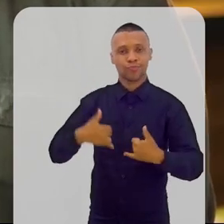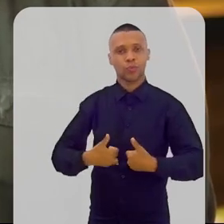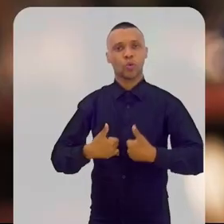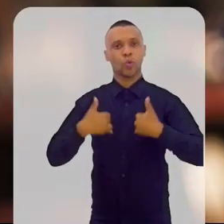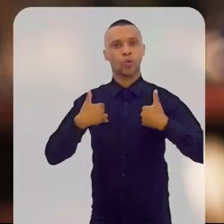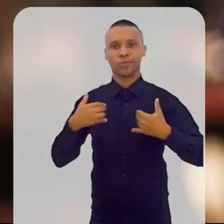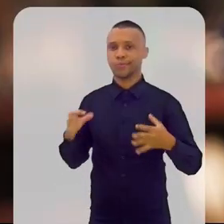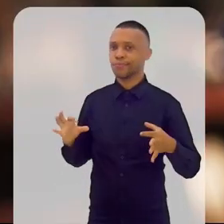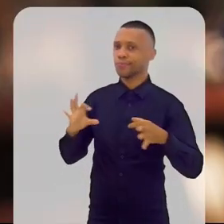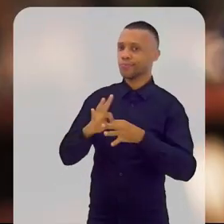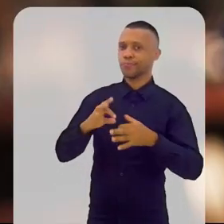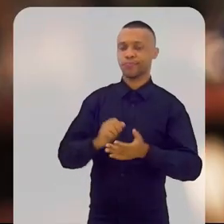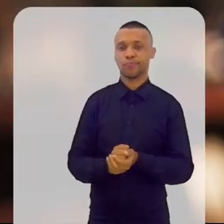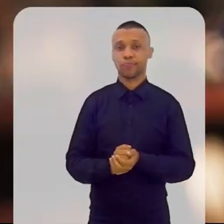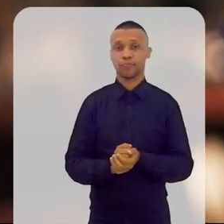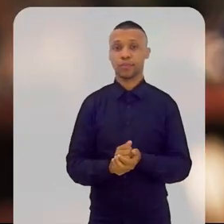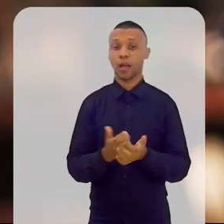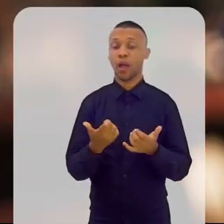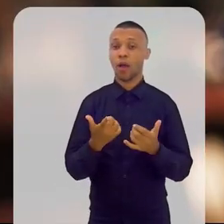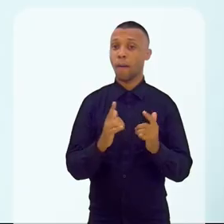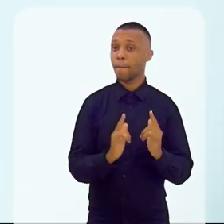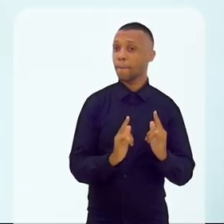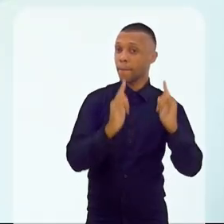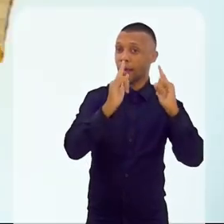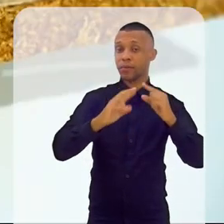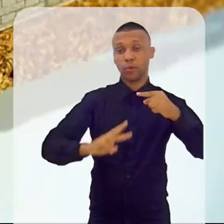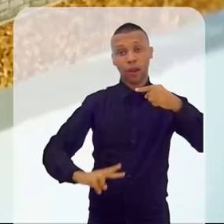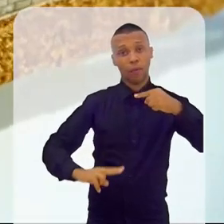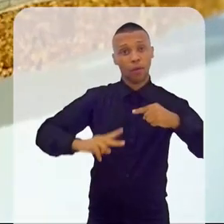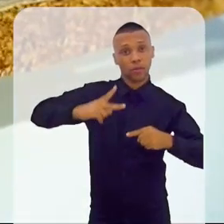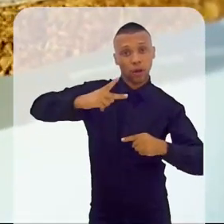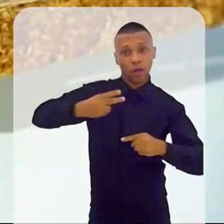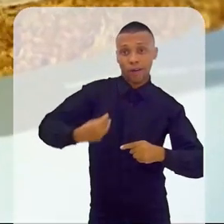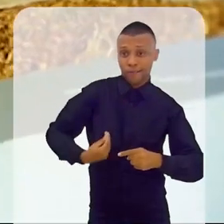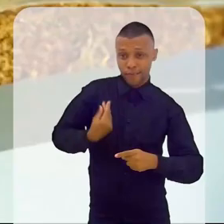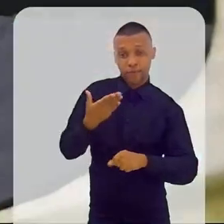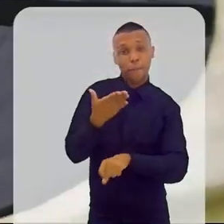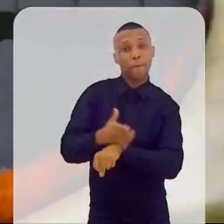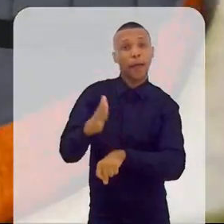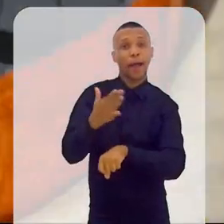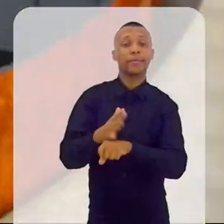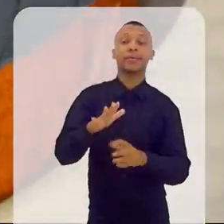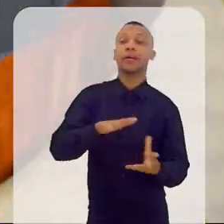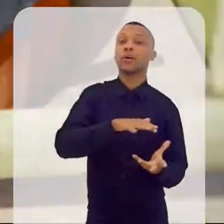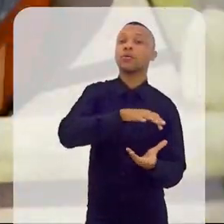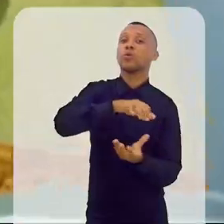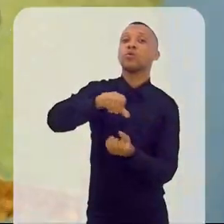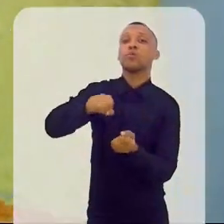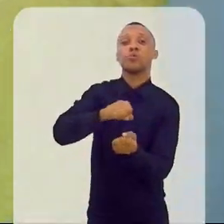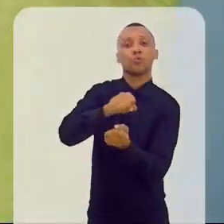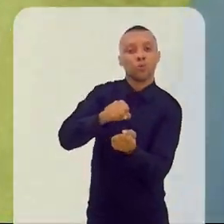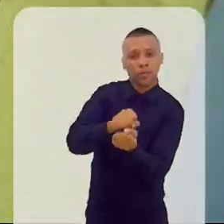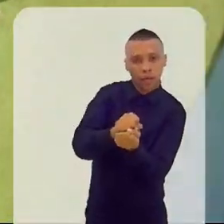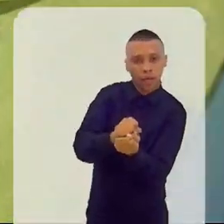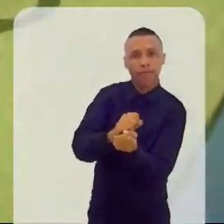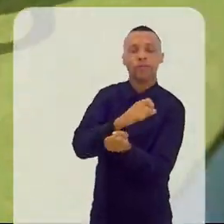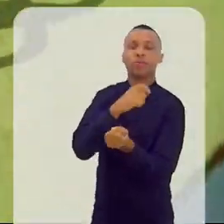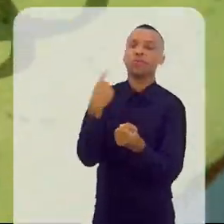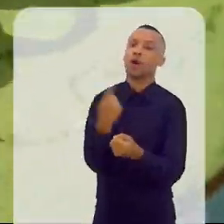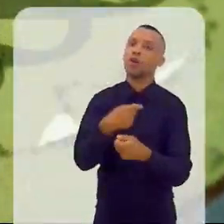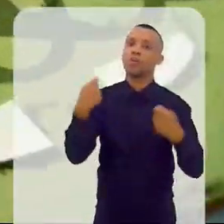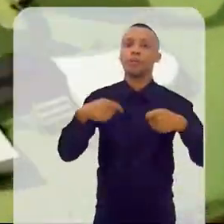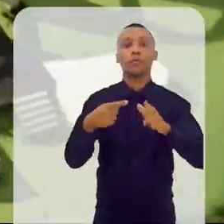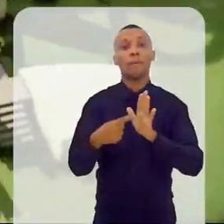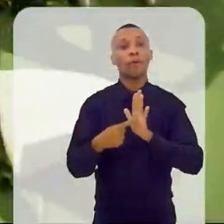participado. Sendo o prédio um laboratório vivo de práticas sustentáveis, Nós teríamos que demonstrar em